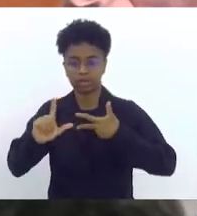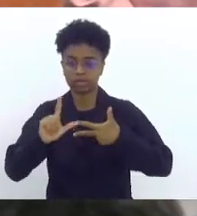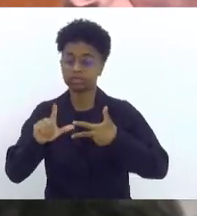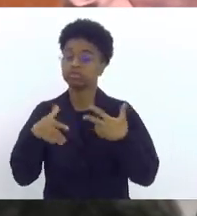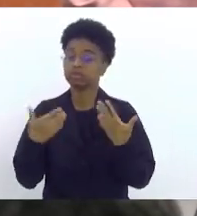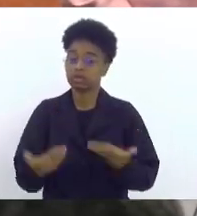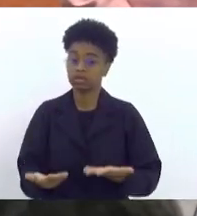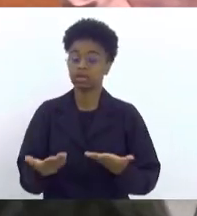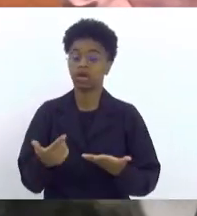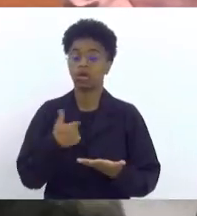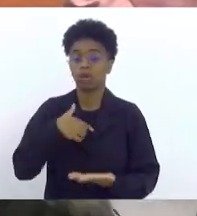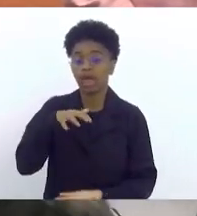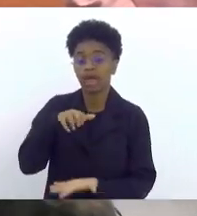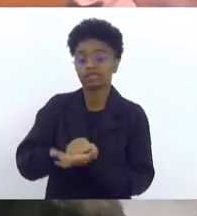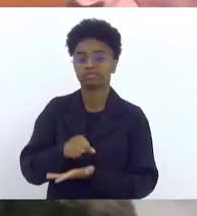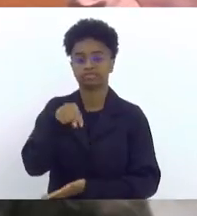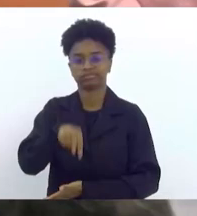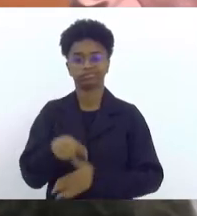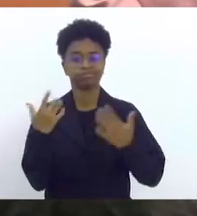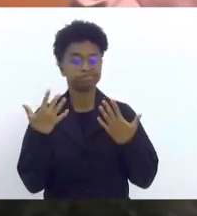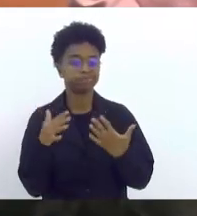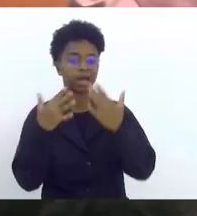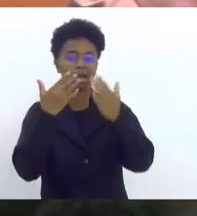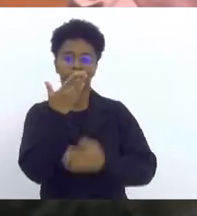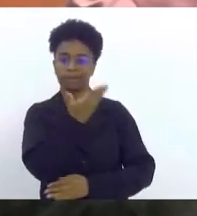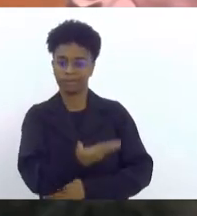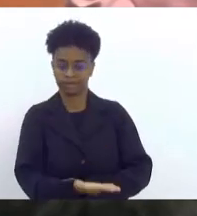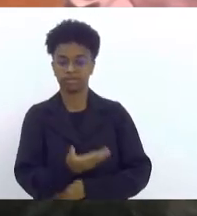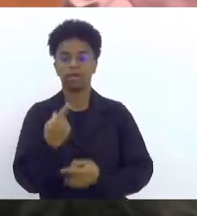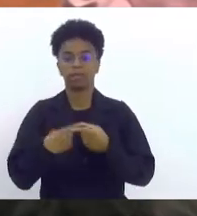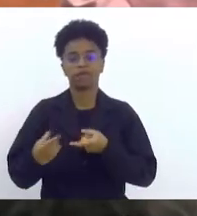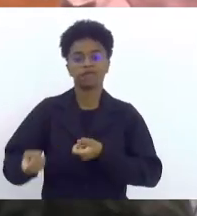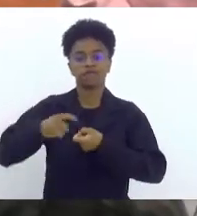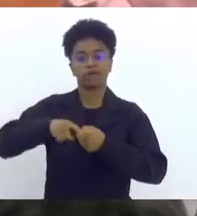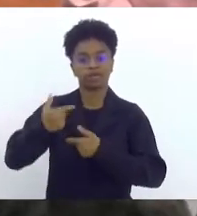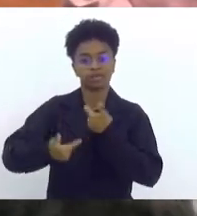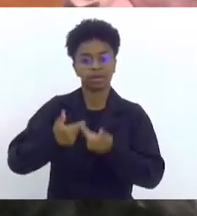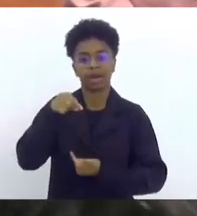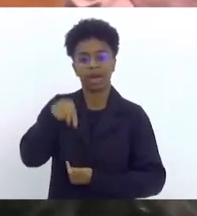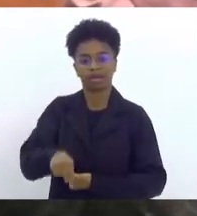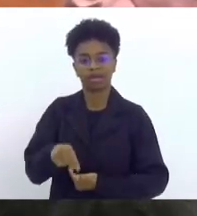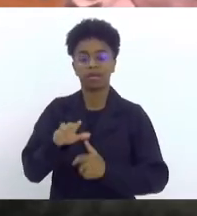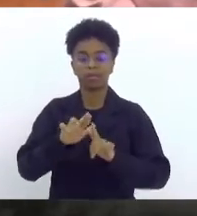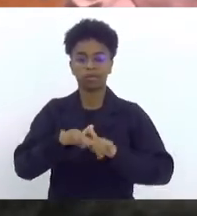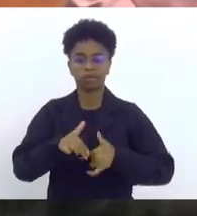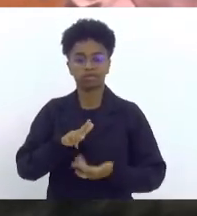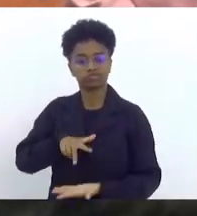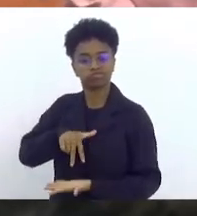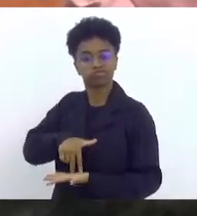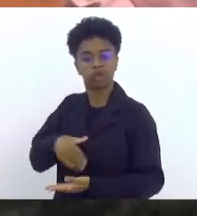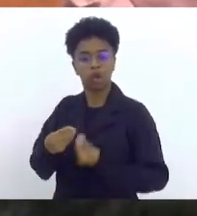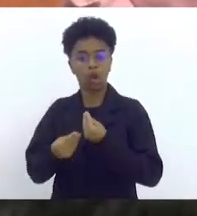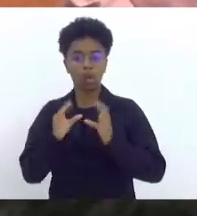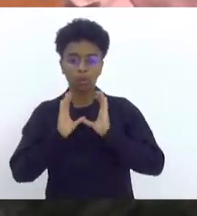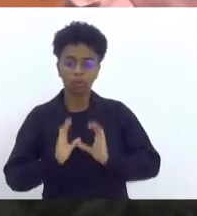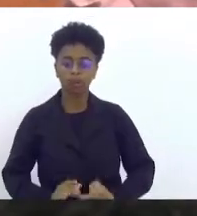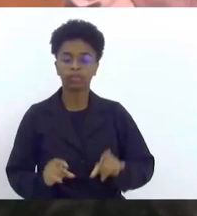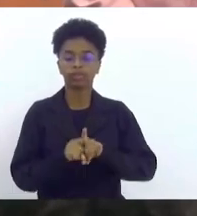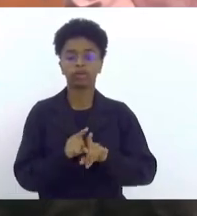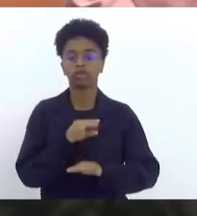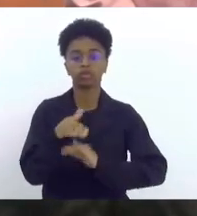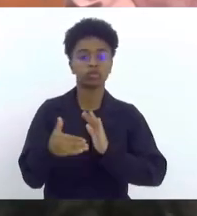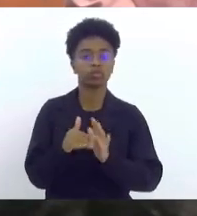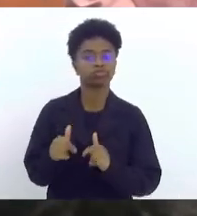Então, ficar aqui o registro de parabenizar a vossa excelência na retomada dos trabalhos, pela postura e por tudo aquilo que consagrou